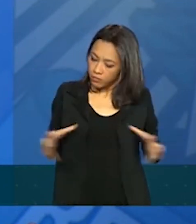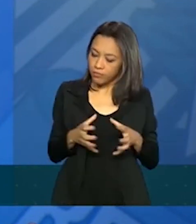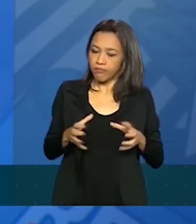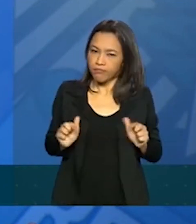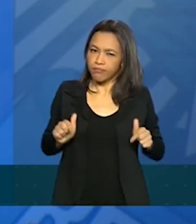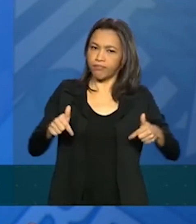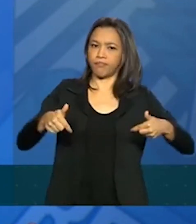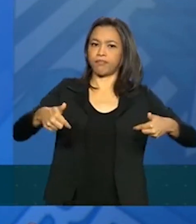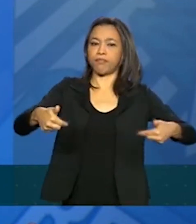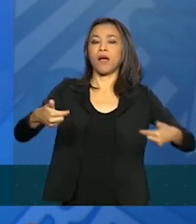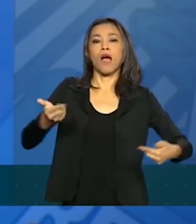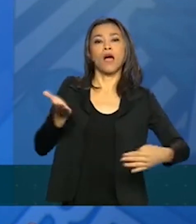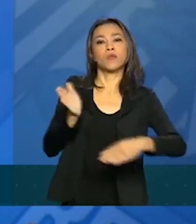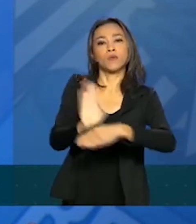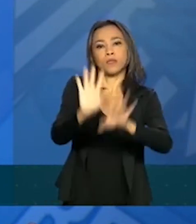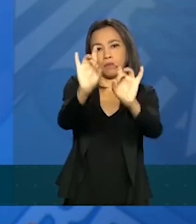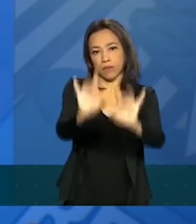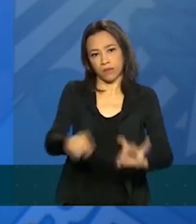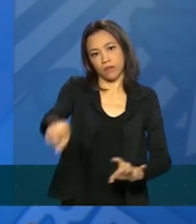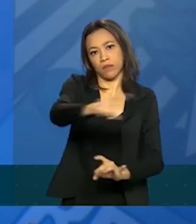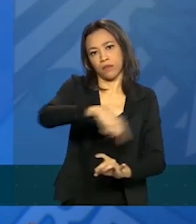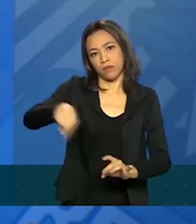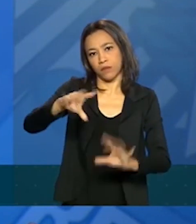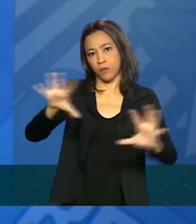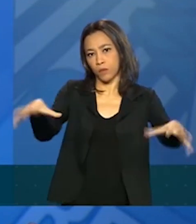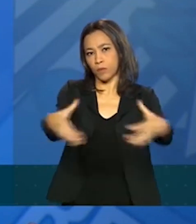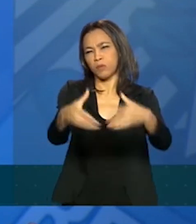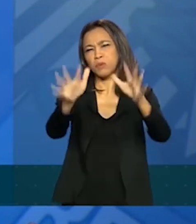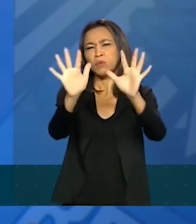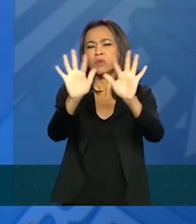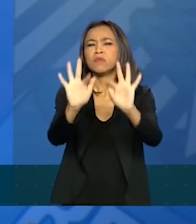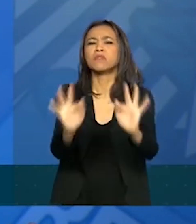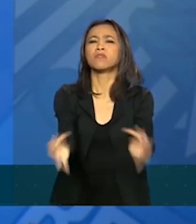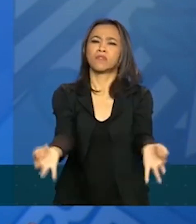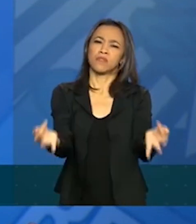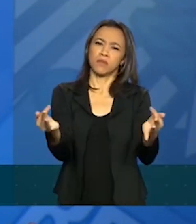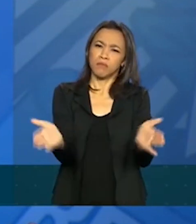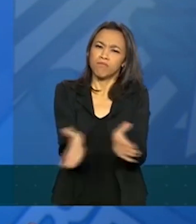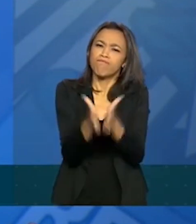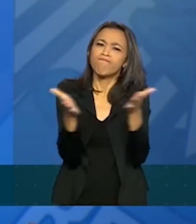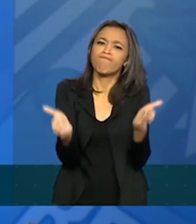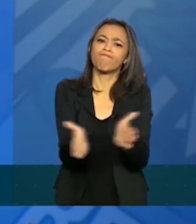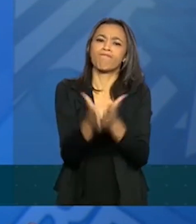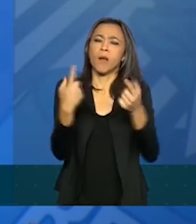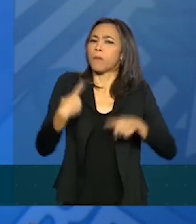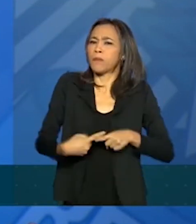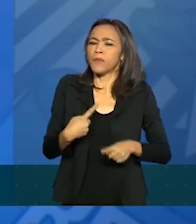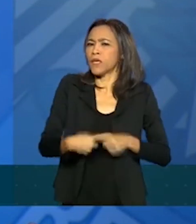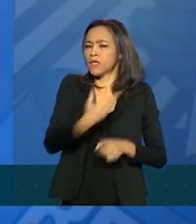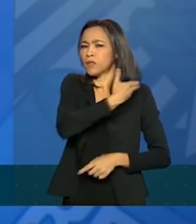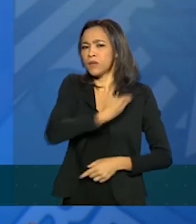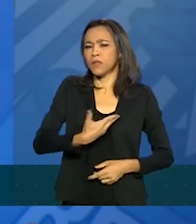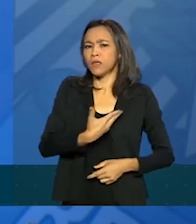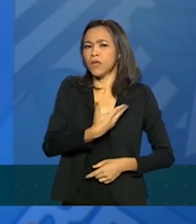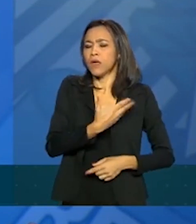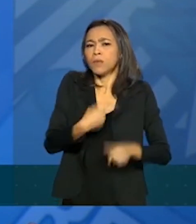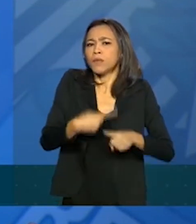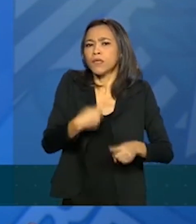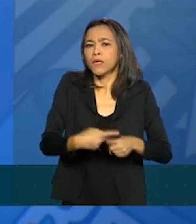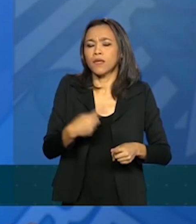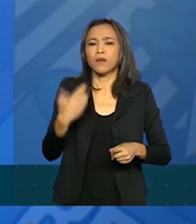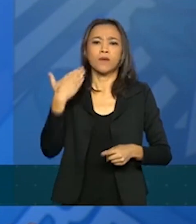em especial os mais humildes. Um ponto muito importante, por que a Caixa Econômica Federal criou as contas